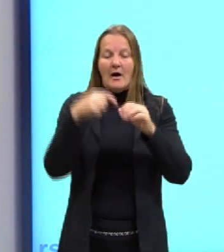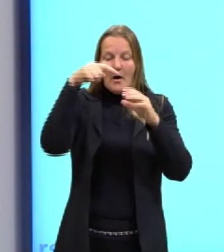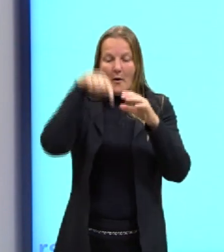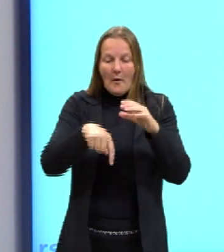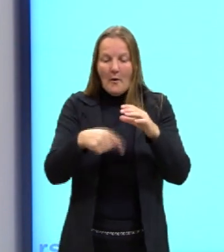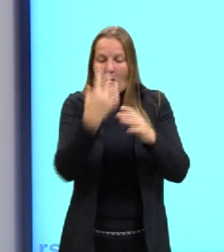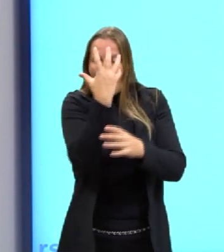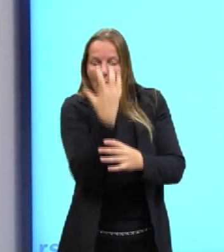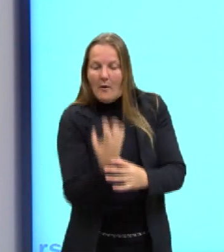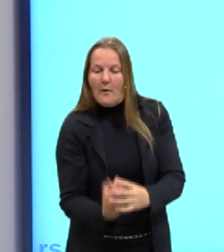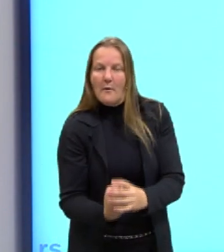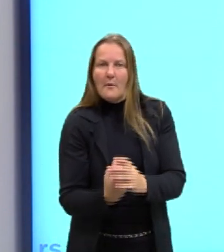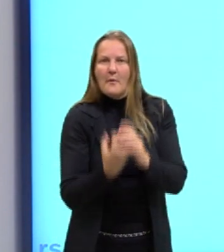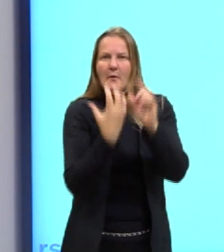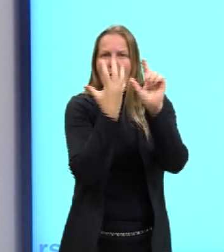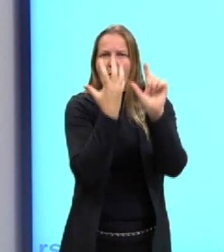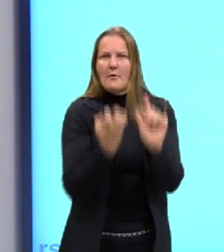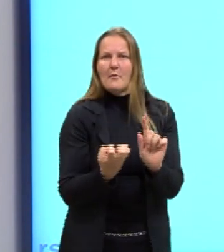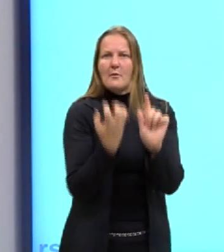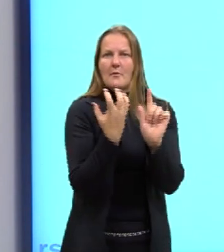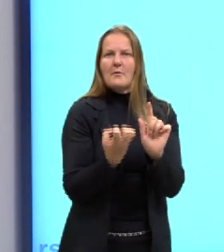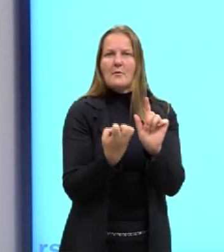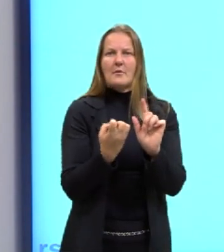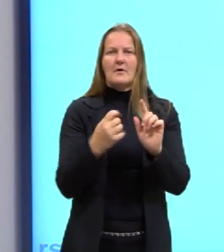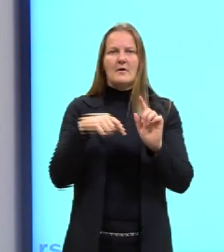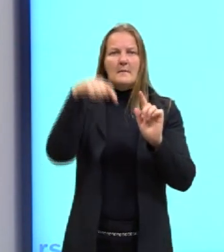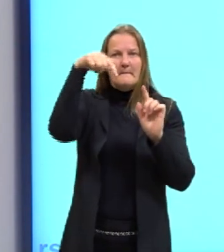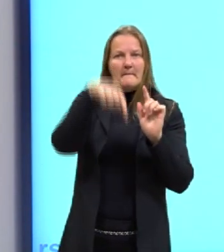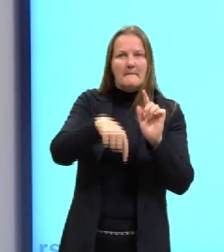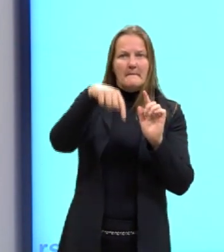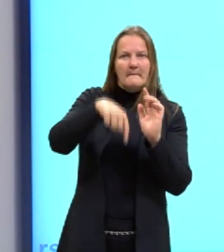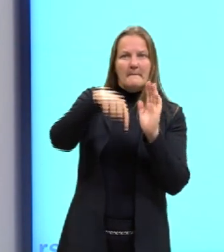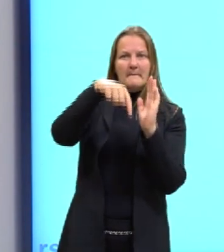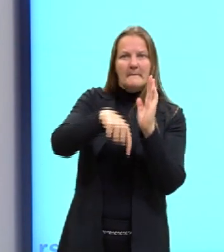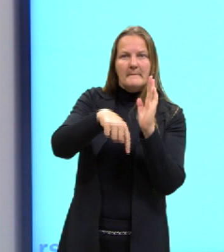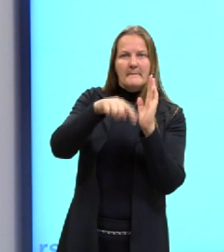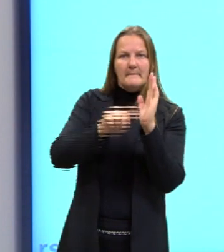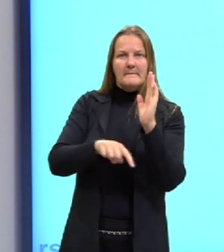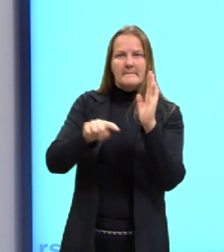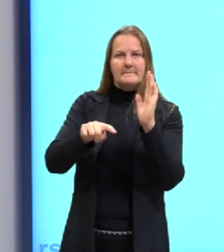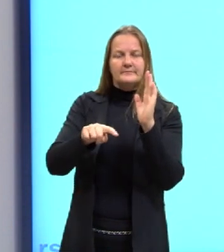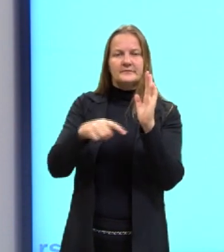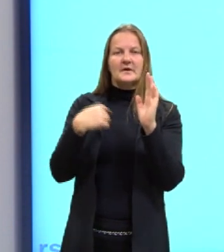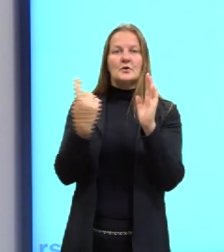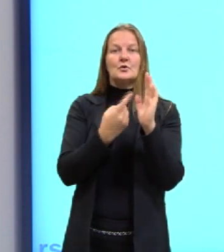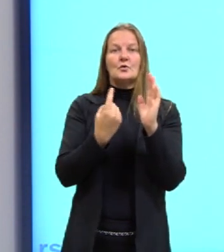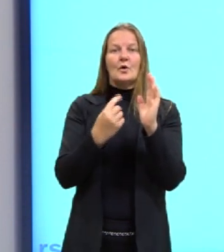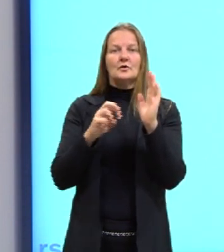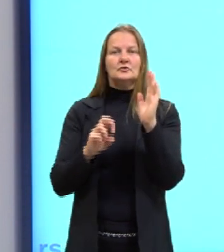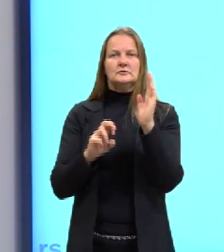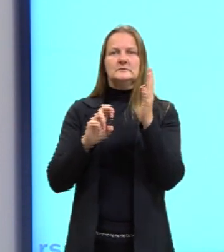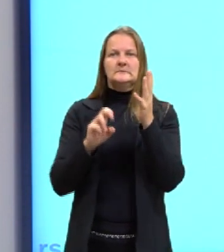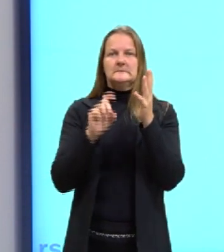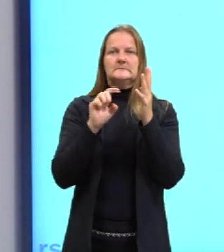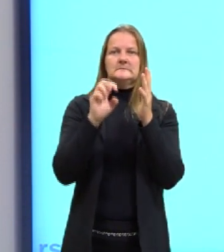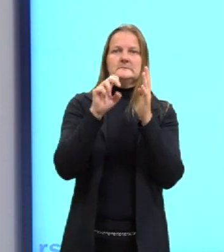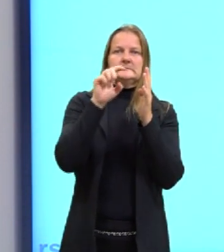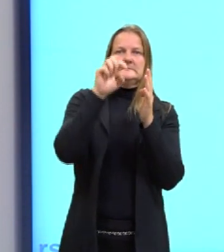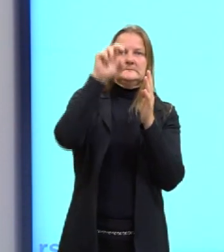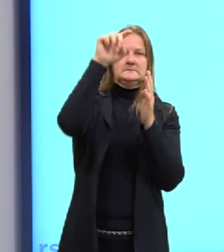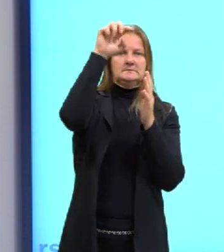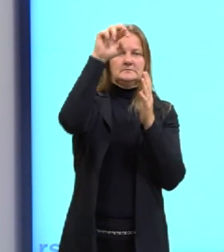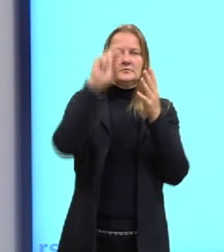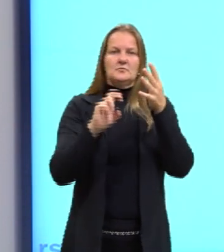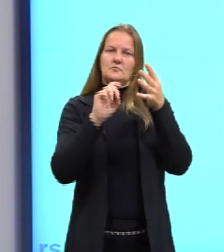gravidade. Ela está apontada para baixo e a gente está subindo. Então, gente